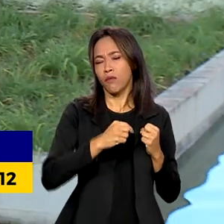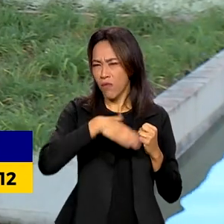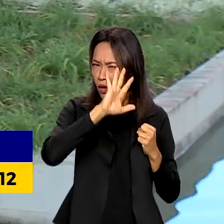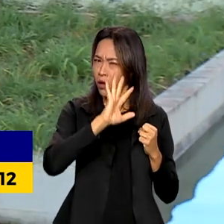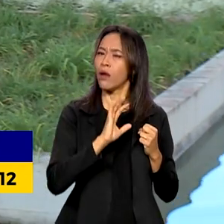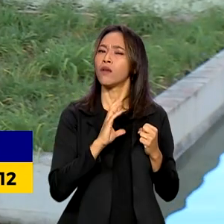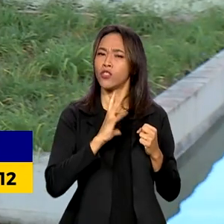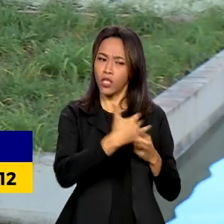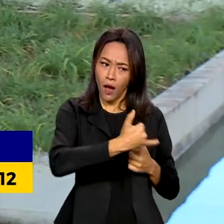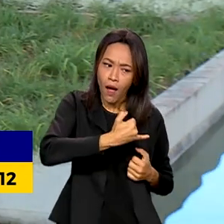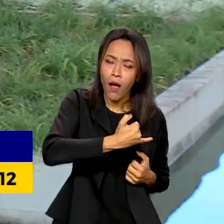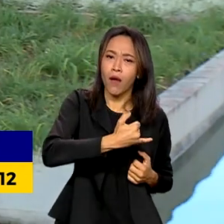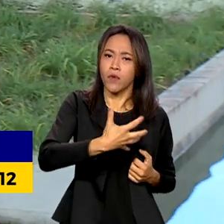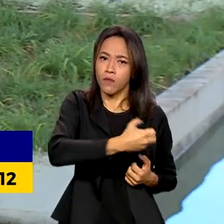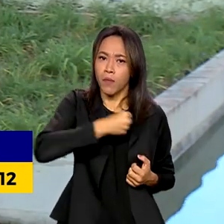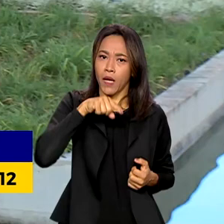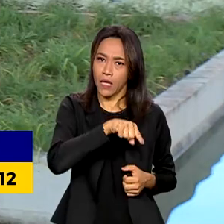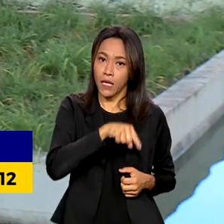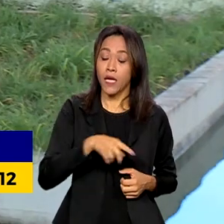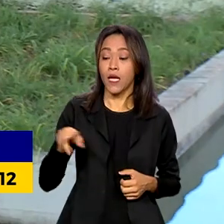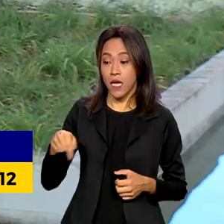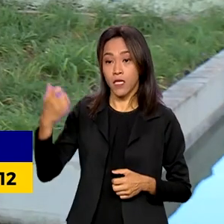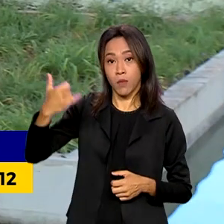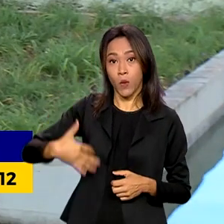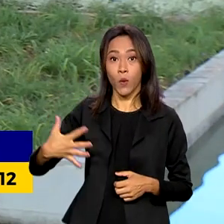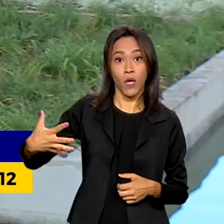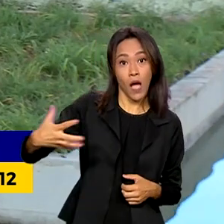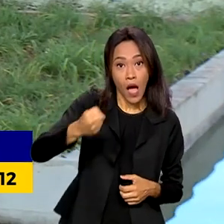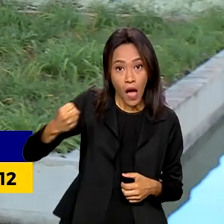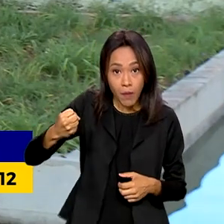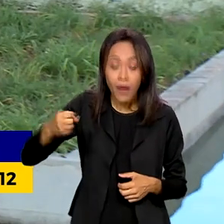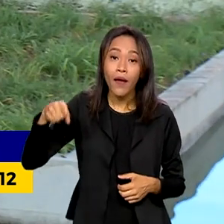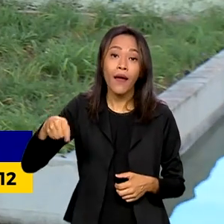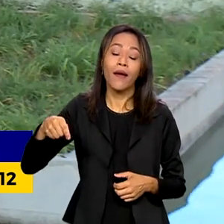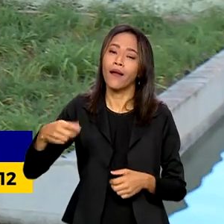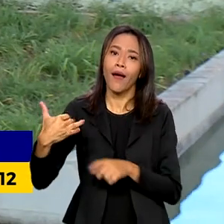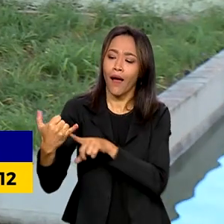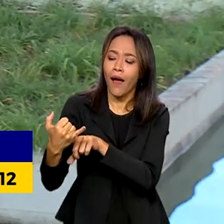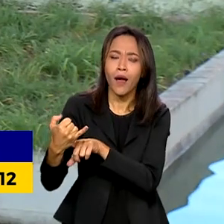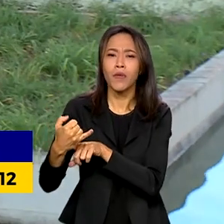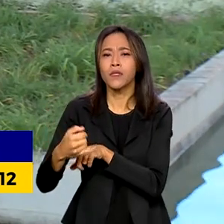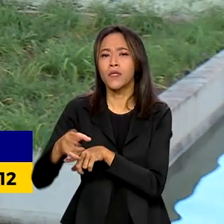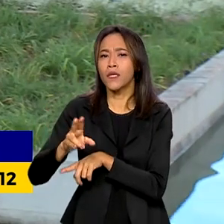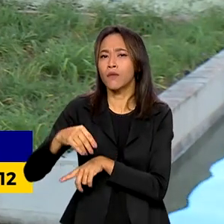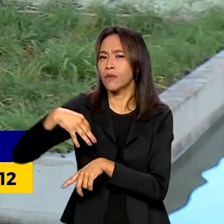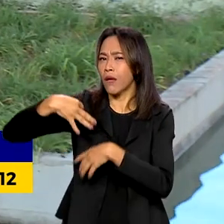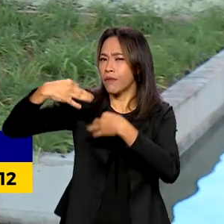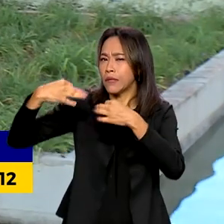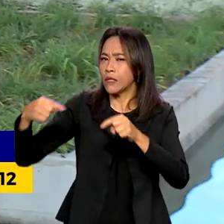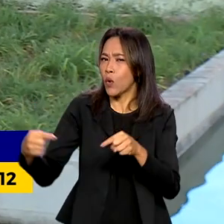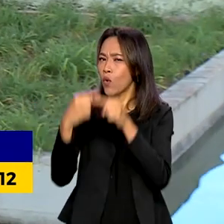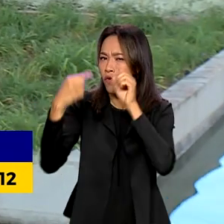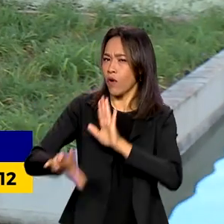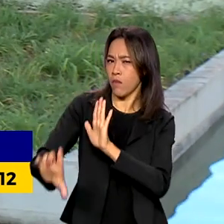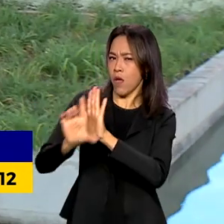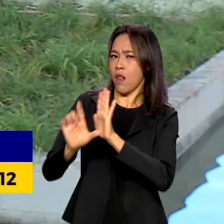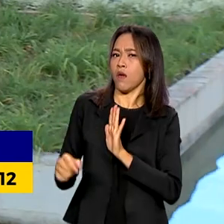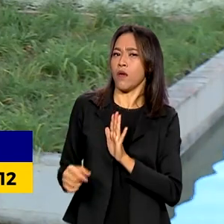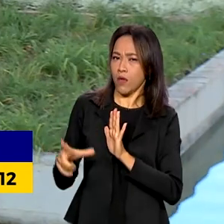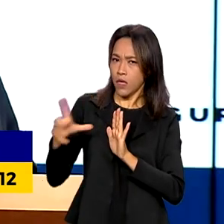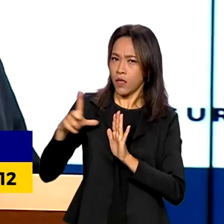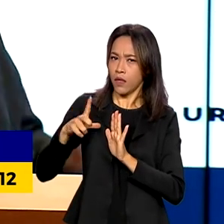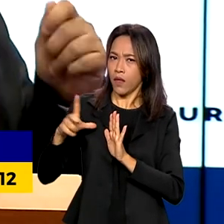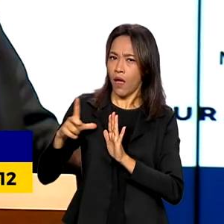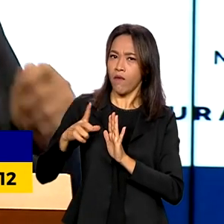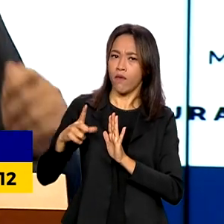destacou ainda que todas as apreensões eram de armas ilegais que estavam em posse de organizações criminosas.